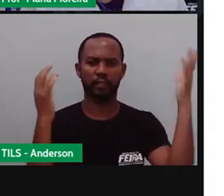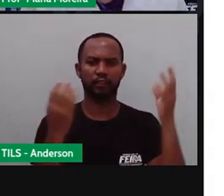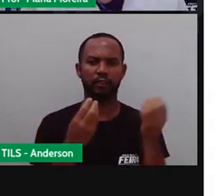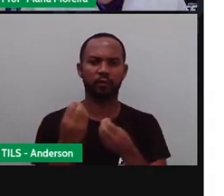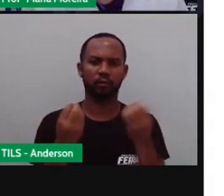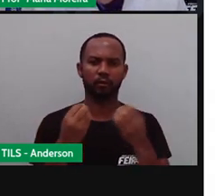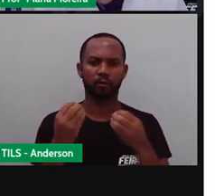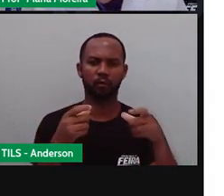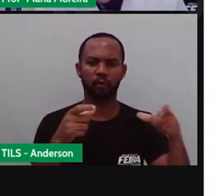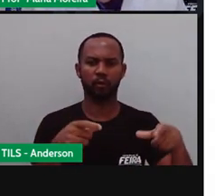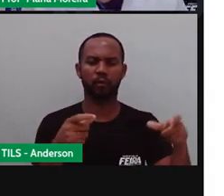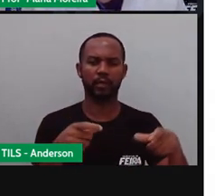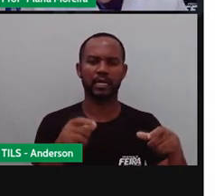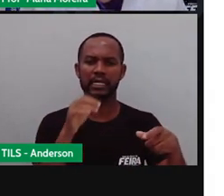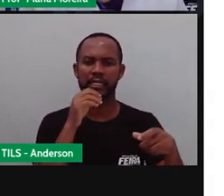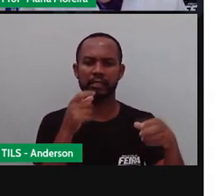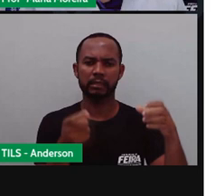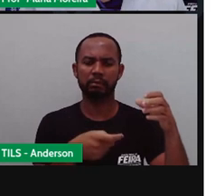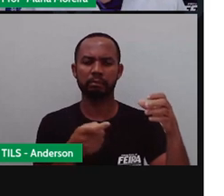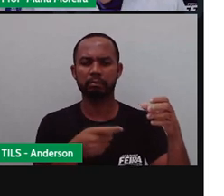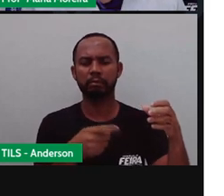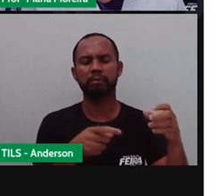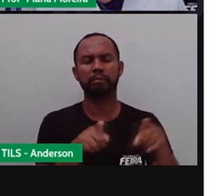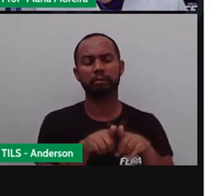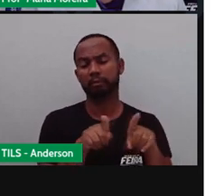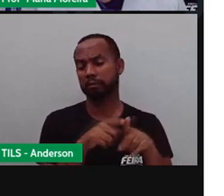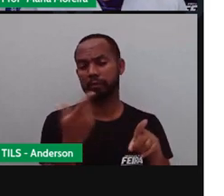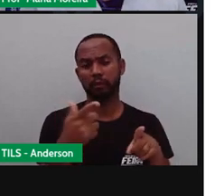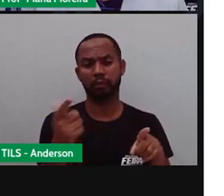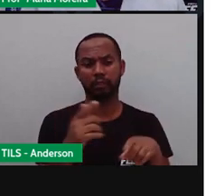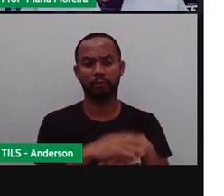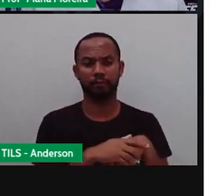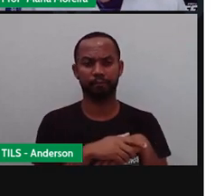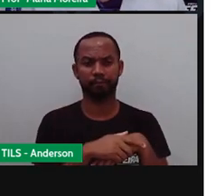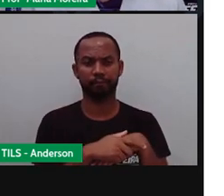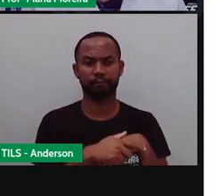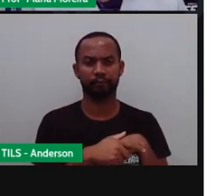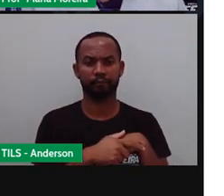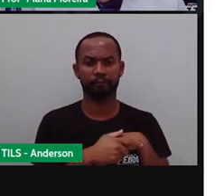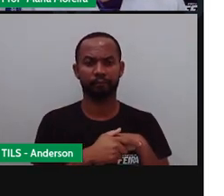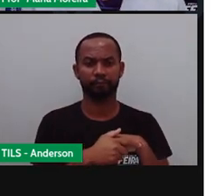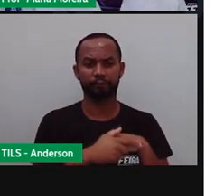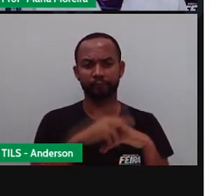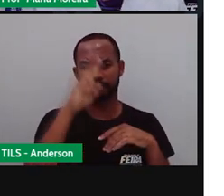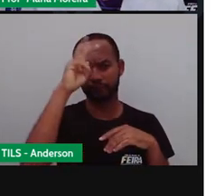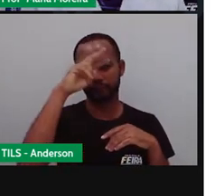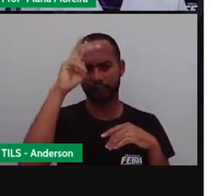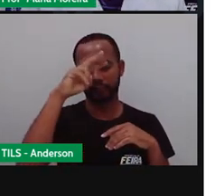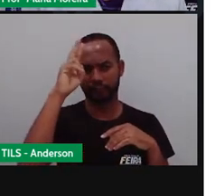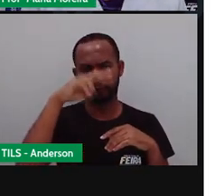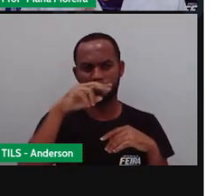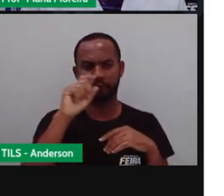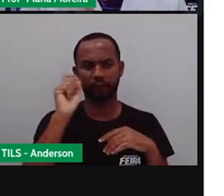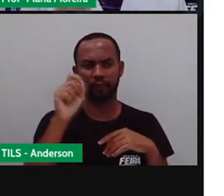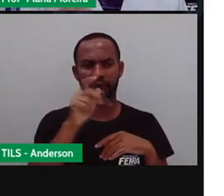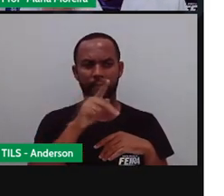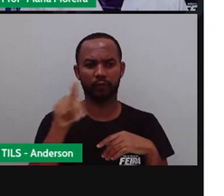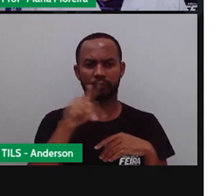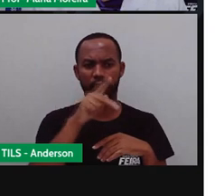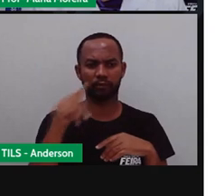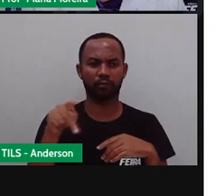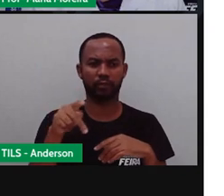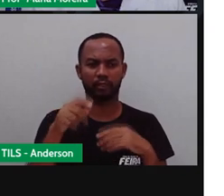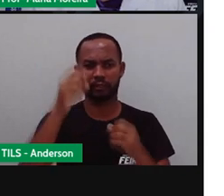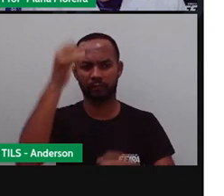em campos de cultivo, rodovias e assentamentos urbanos. Lembra que a prova falou sobre isso, né, quando ela estava falando lá sobre a